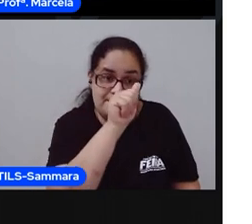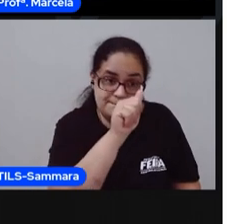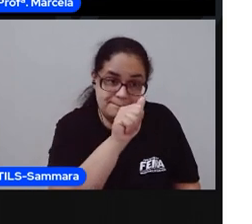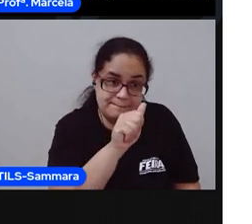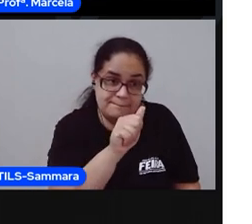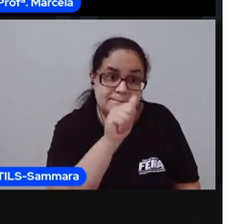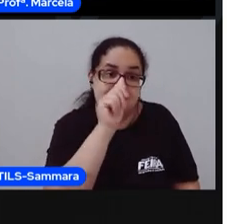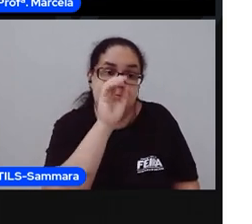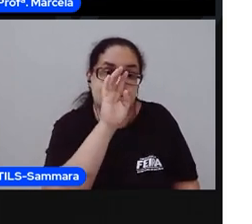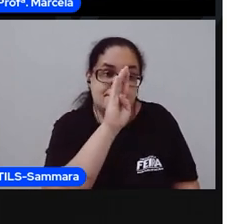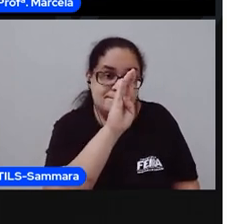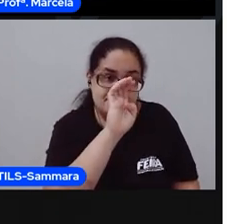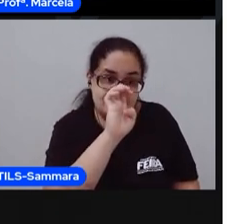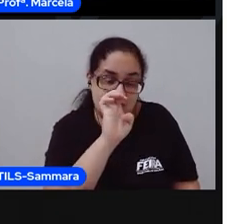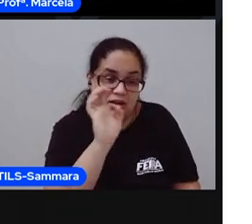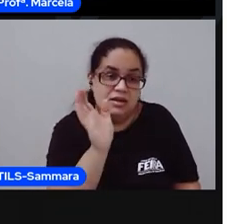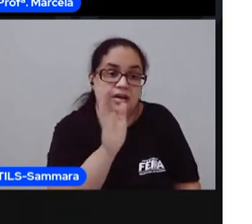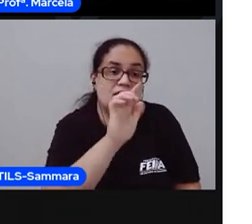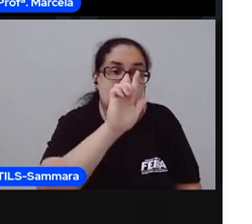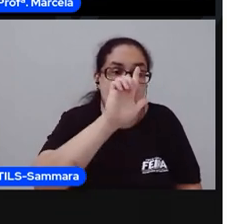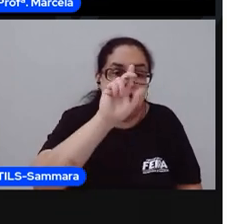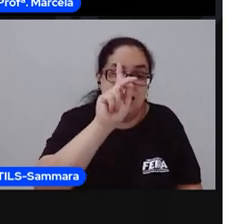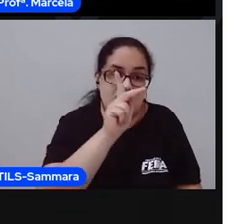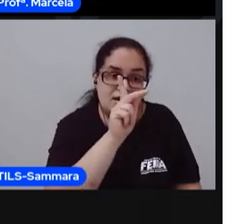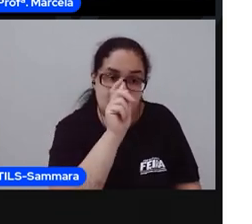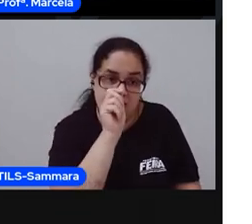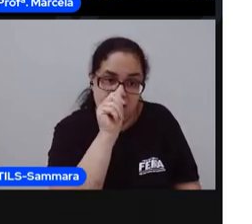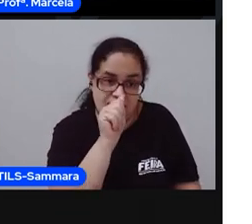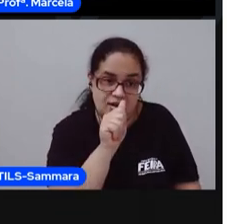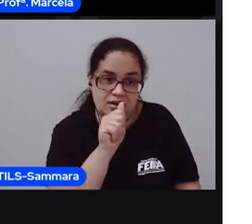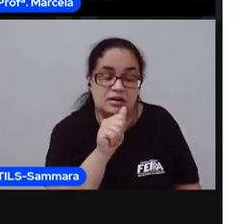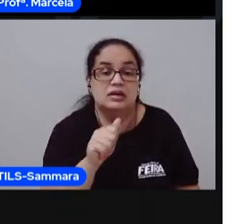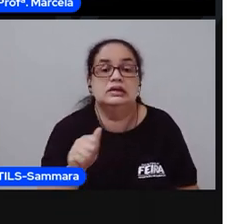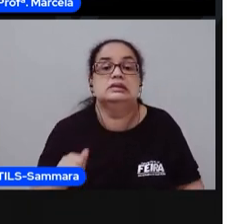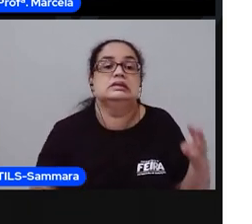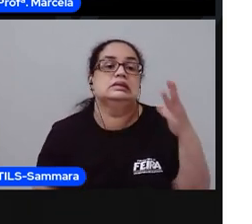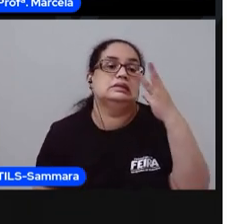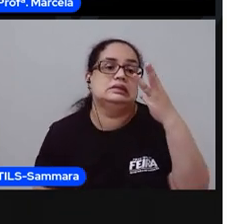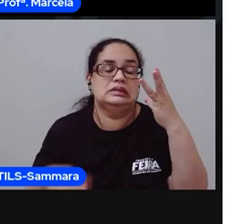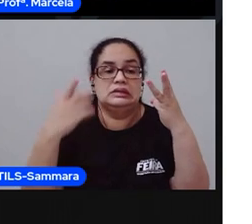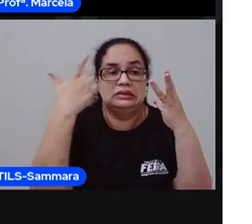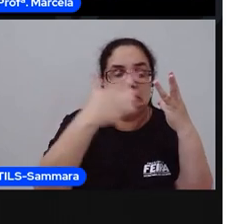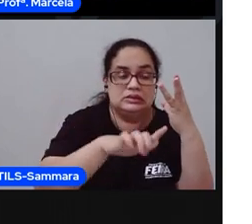A-B-Lha. Três vezes.